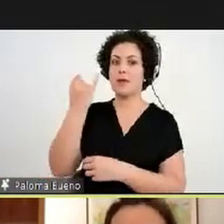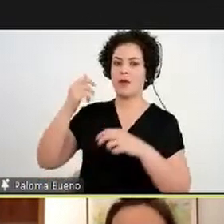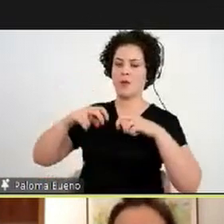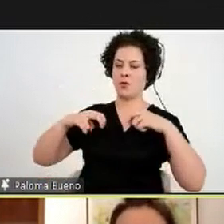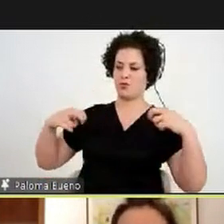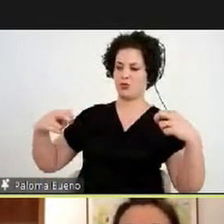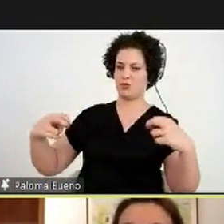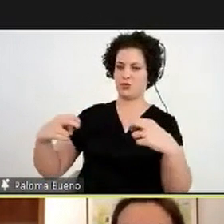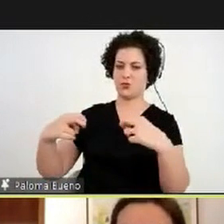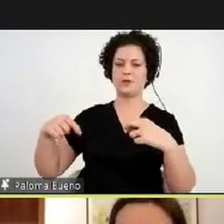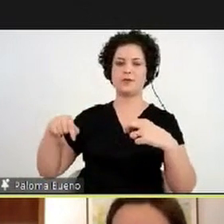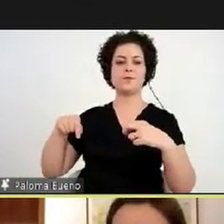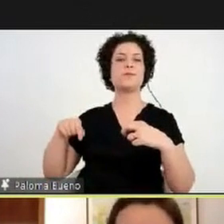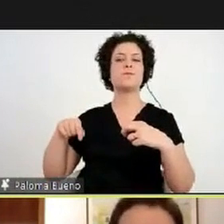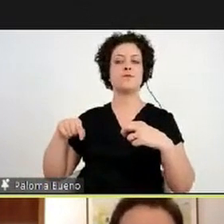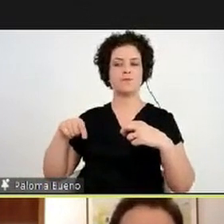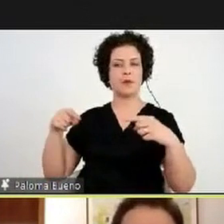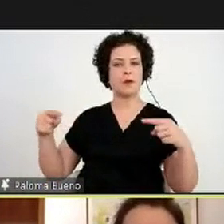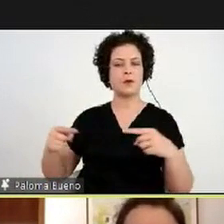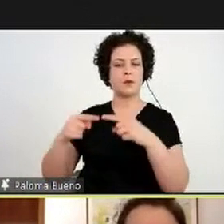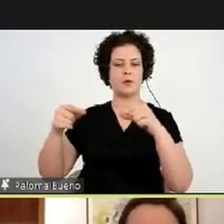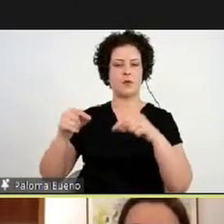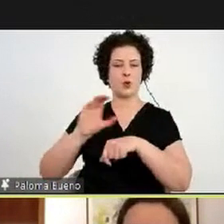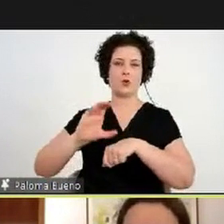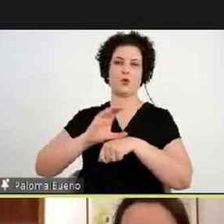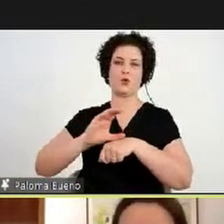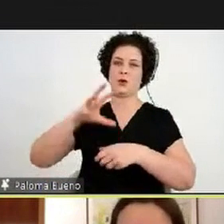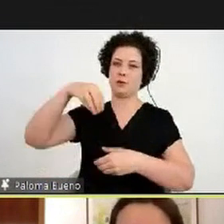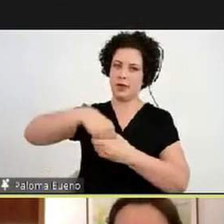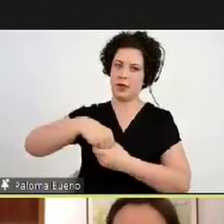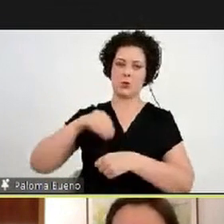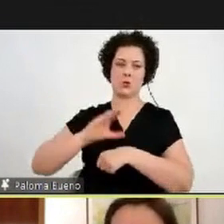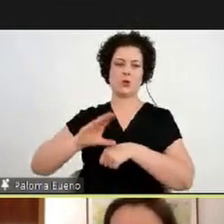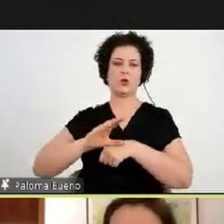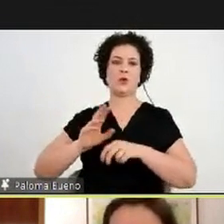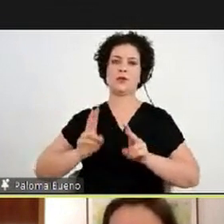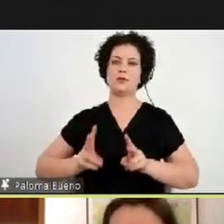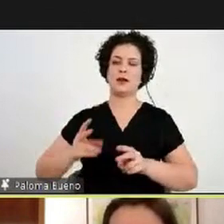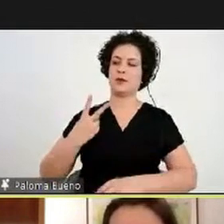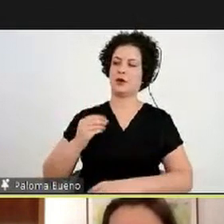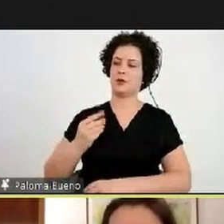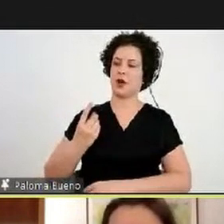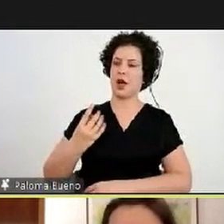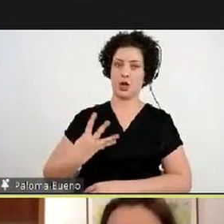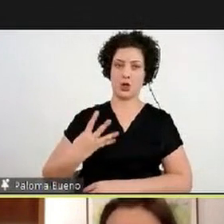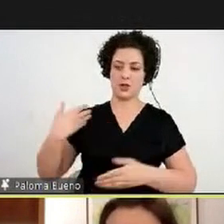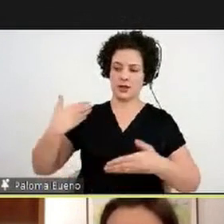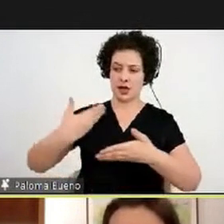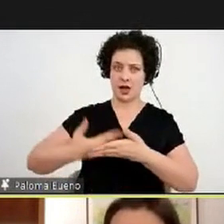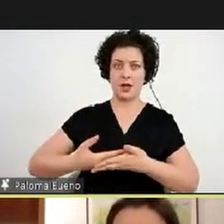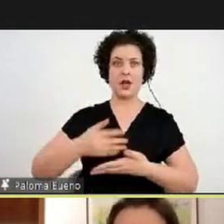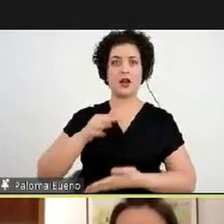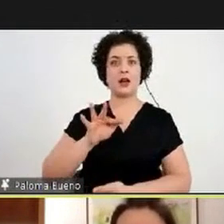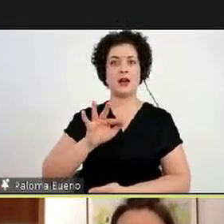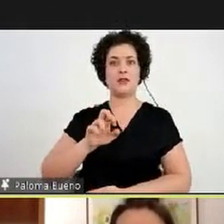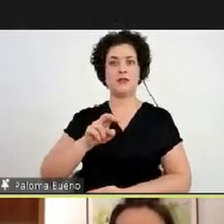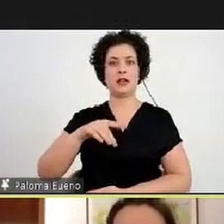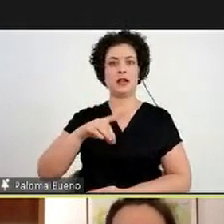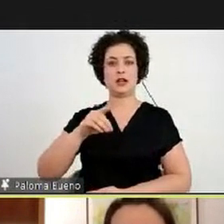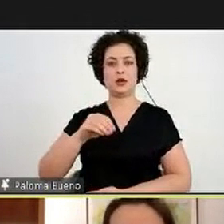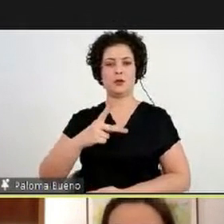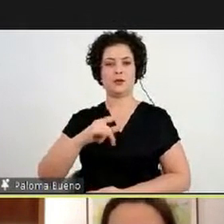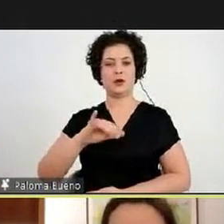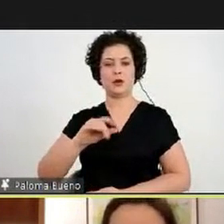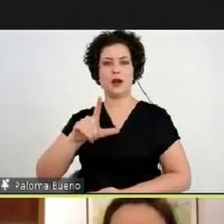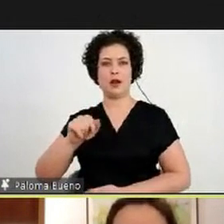nesse momento, e faz parte do curso uma conversa sempre desde 2014, que o Fernando Piola, um artista plástico,